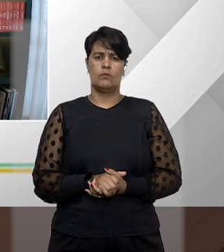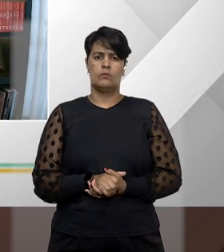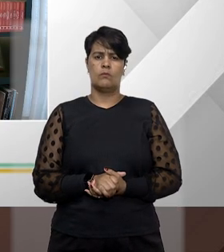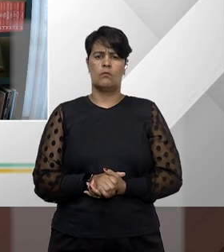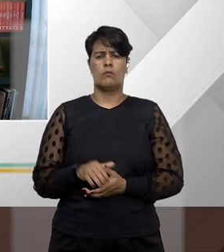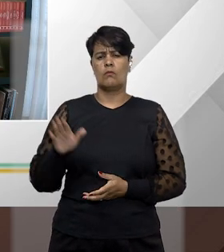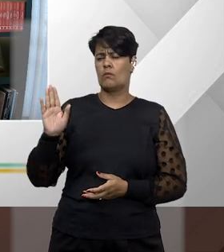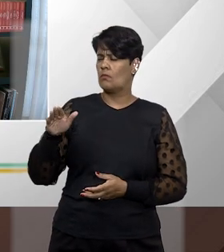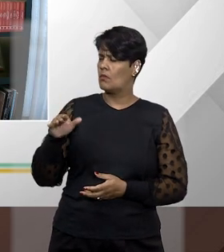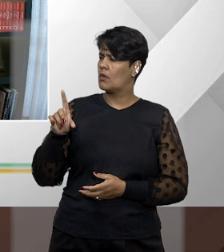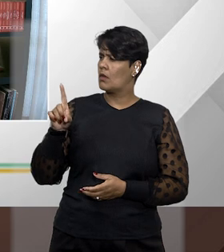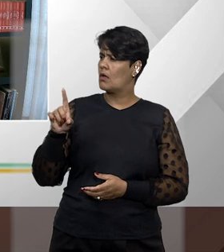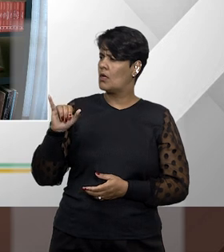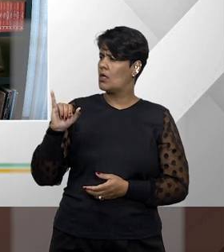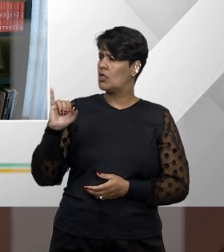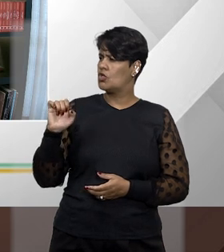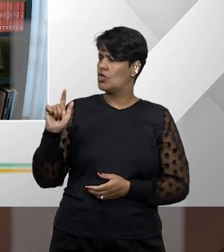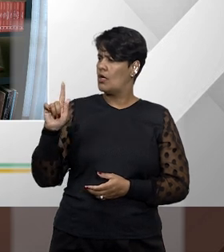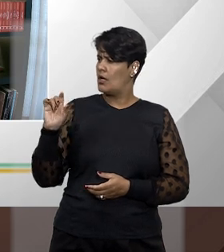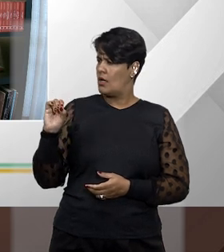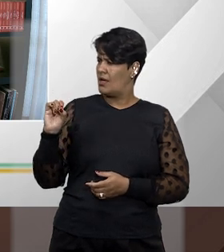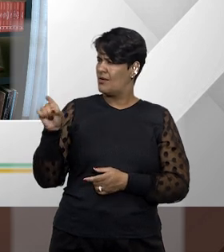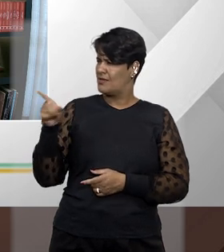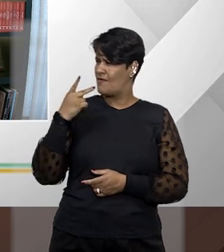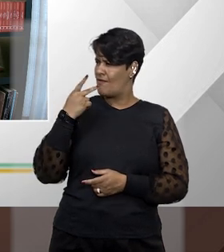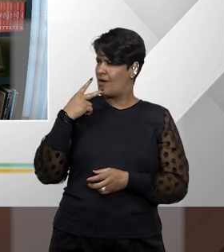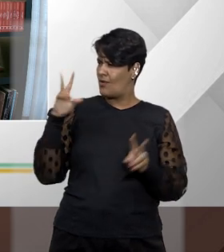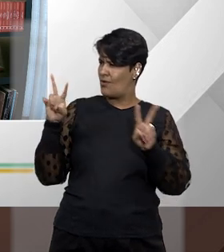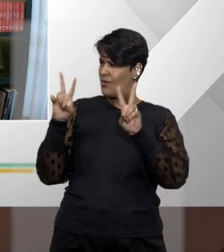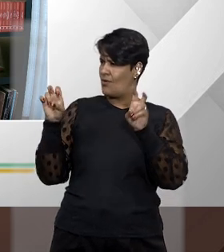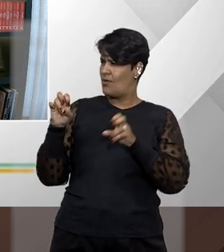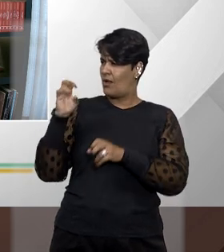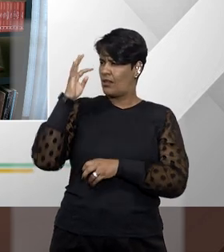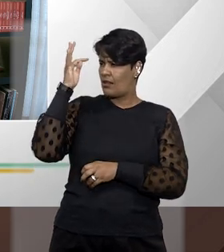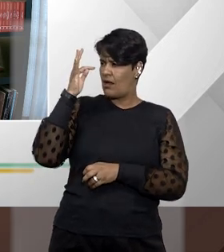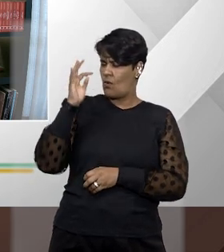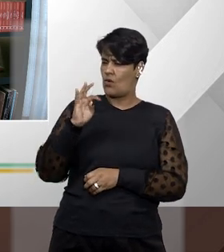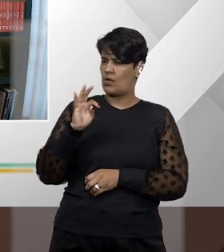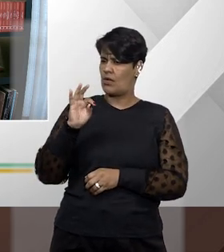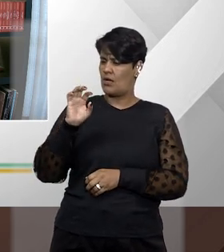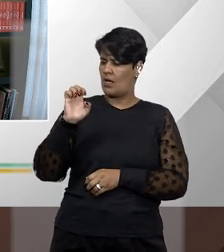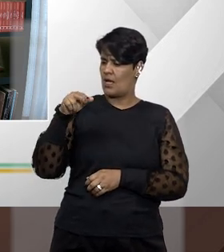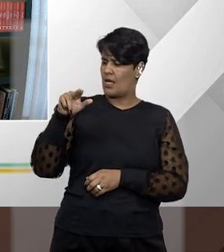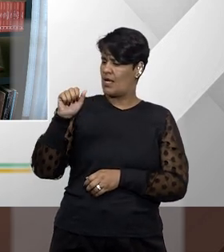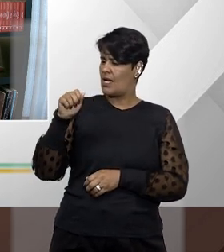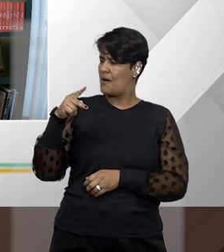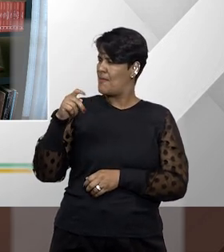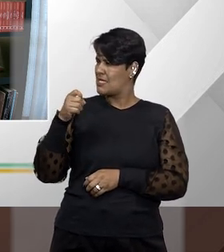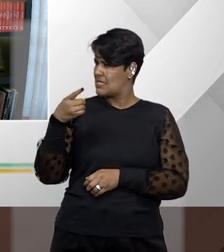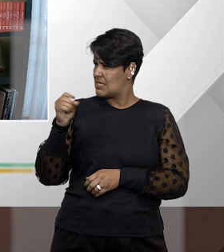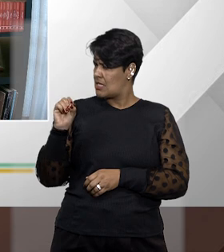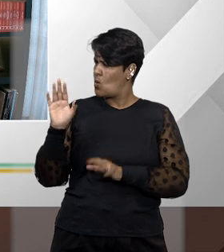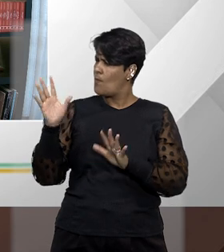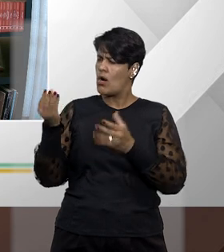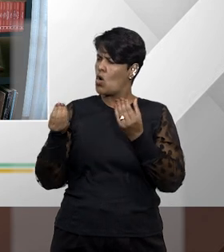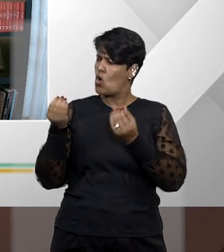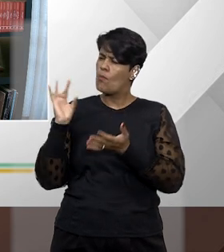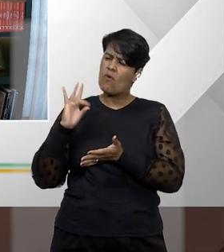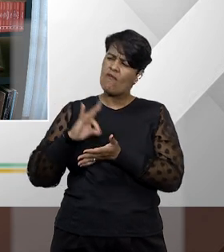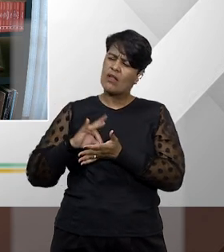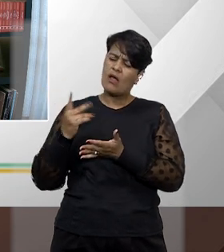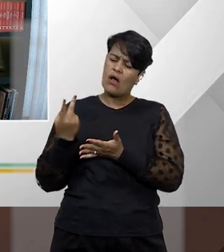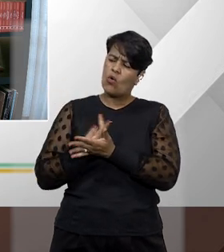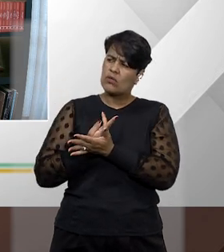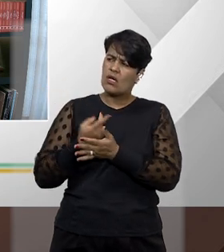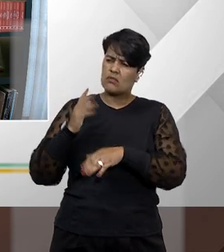Professor Diego, ainda sobre essa teoria da encampação sobre a qual o senhor acabou de mencionar, como ela ocorre na prática? É de